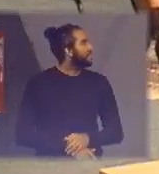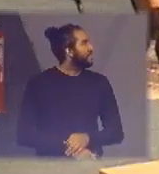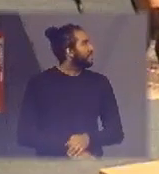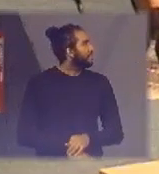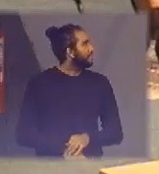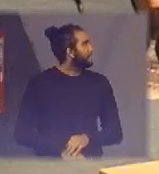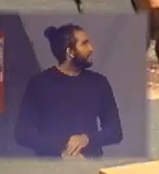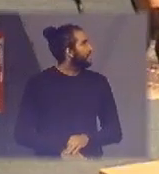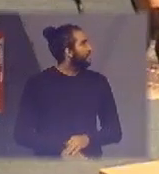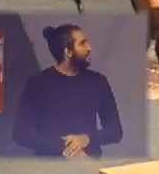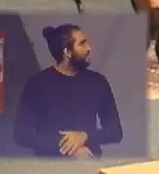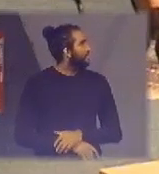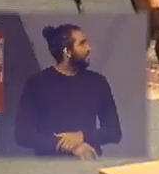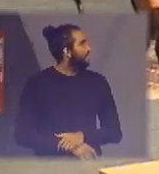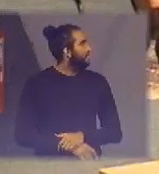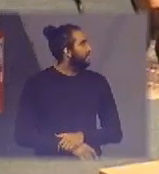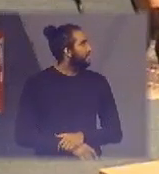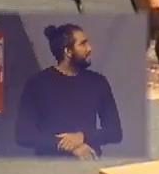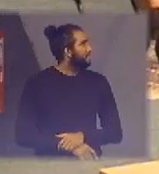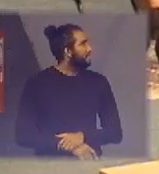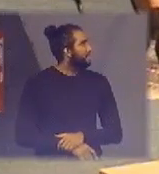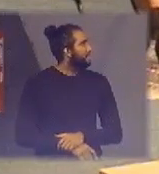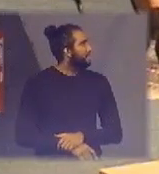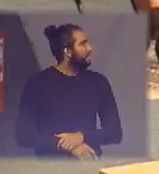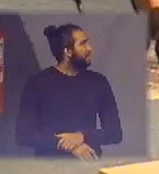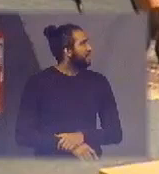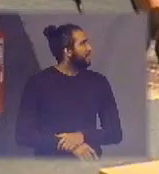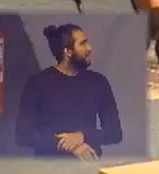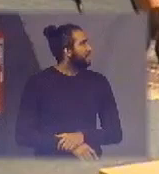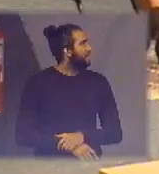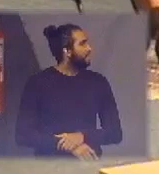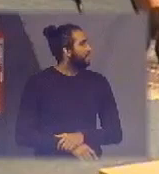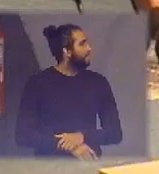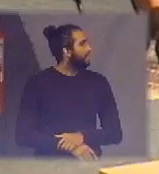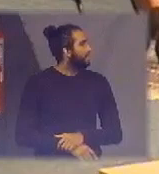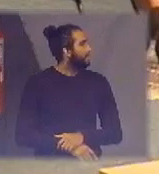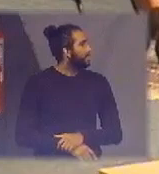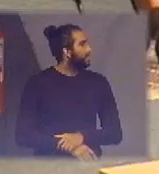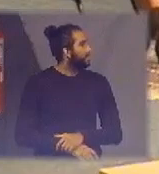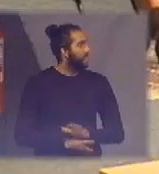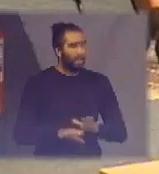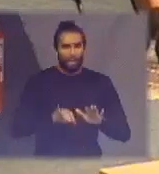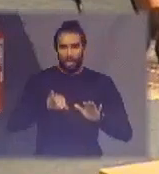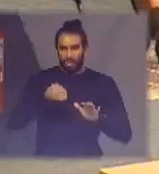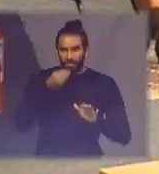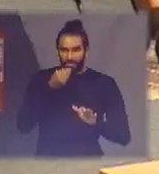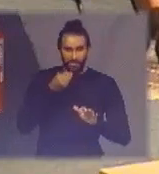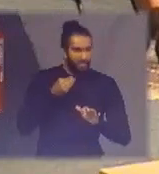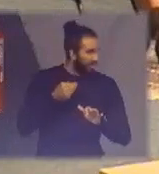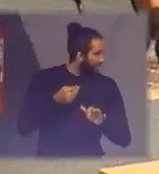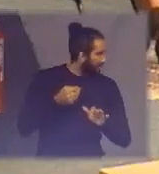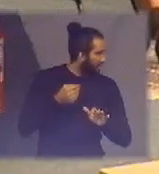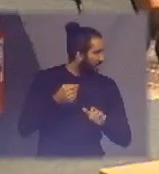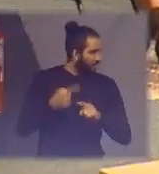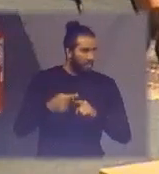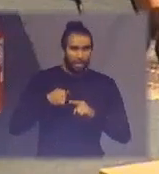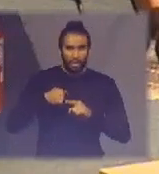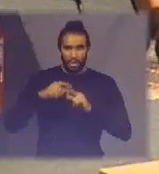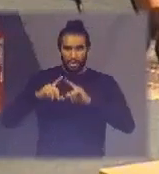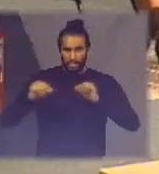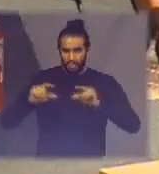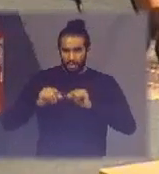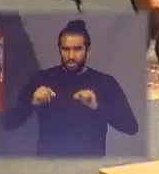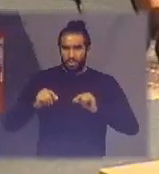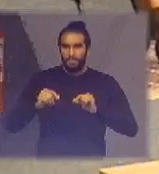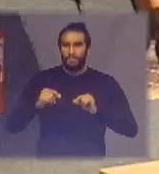vidro com tampa ou sem tampa lavo muito bem antes de descartar ou não eu vou aproveitar vou falar que eu vou mexer com isso muito em Brasília em Brasília a criou um